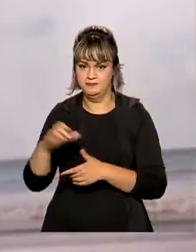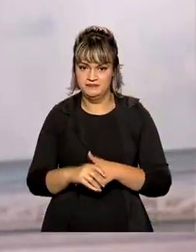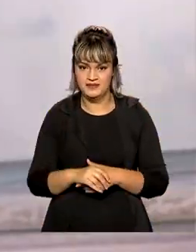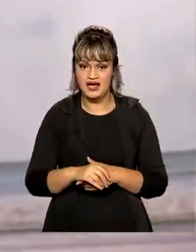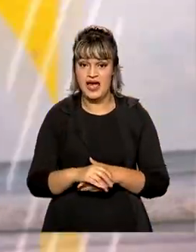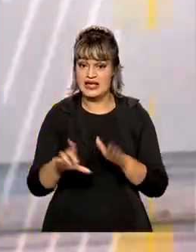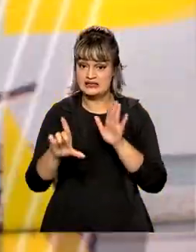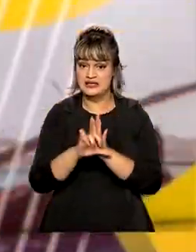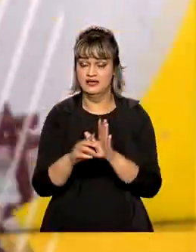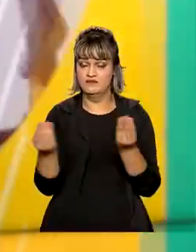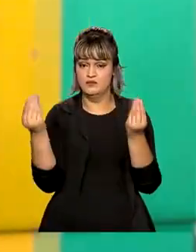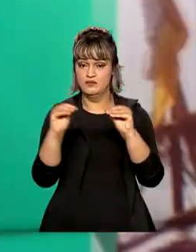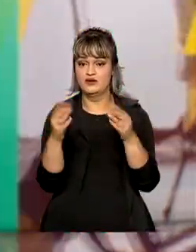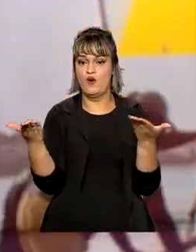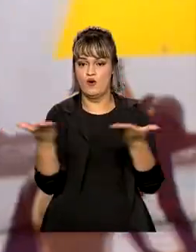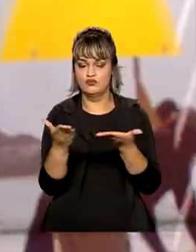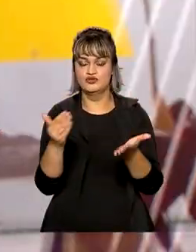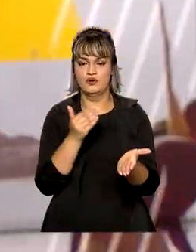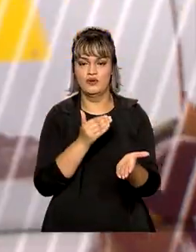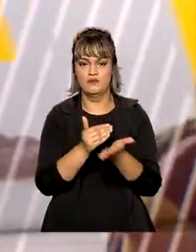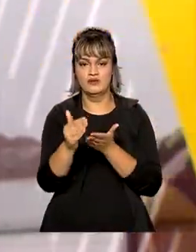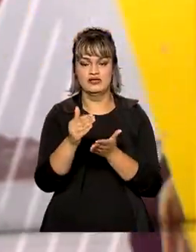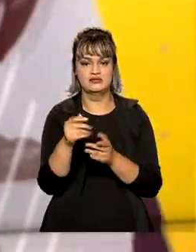A lei publicada hoje entra em vigor em quatro meses.